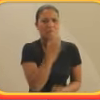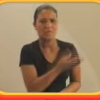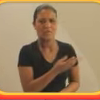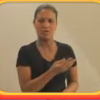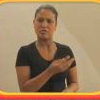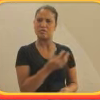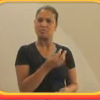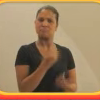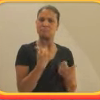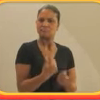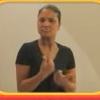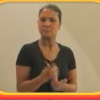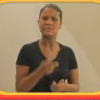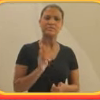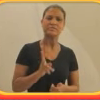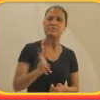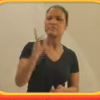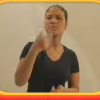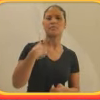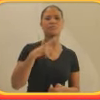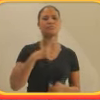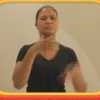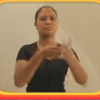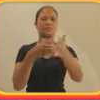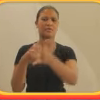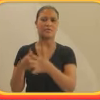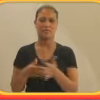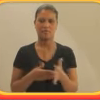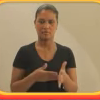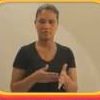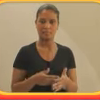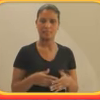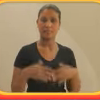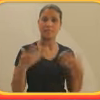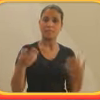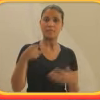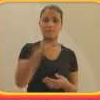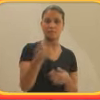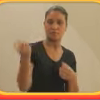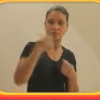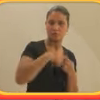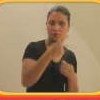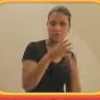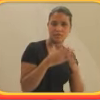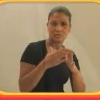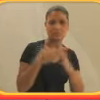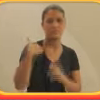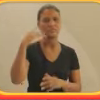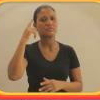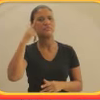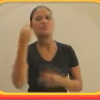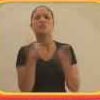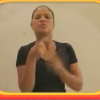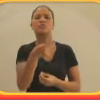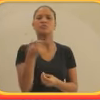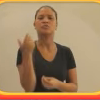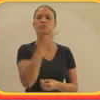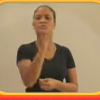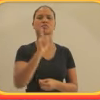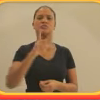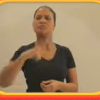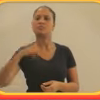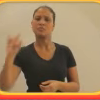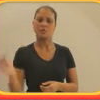enfim, as pessoas sabem, poxa, você é bom, você fala bem e tudo mais. Mas sempre tinha uma barreira arquitetônica. E você